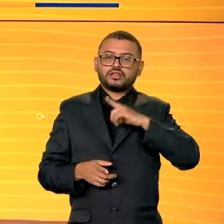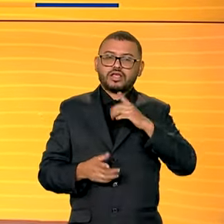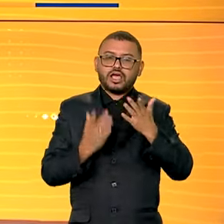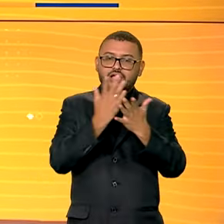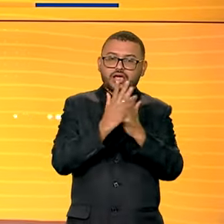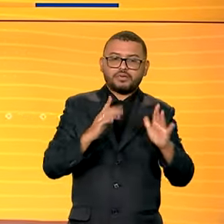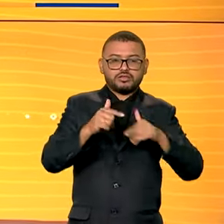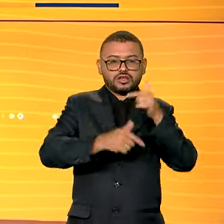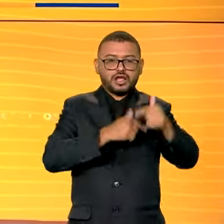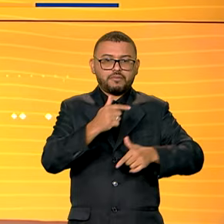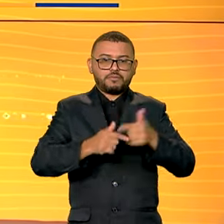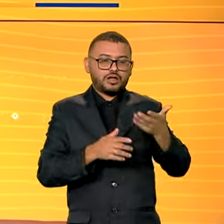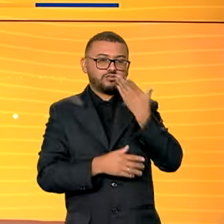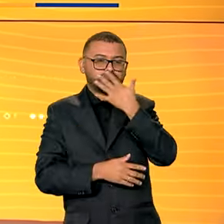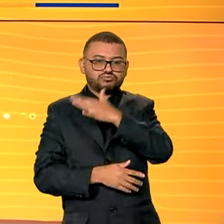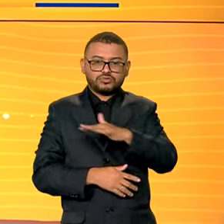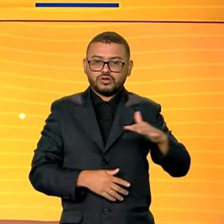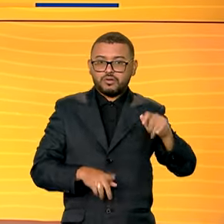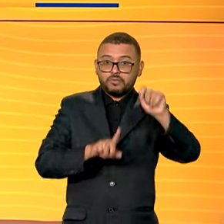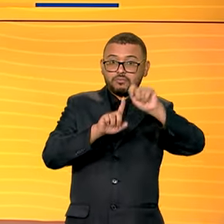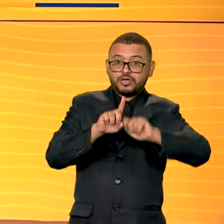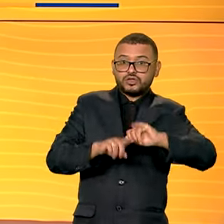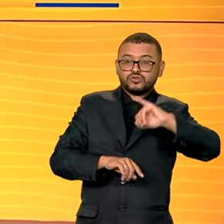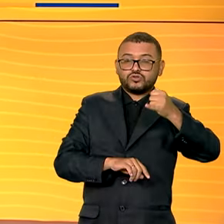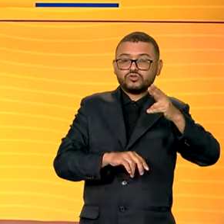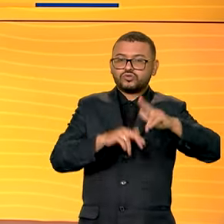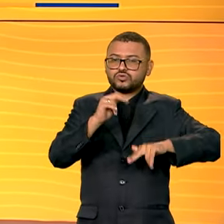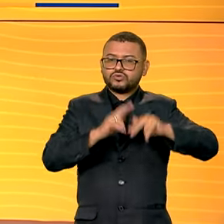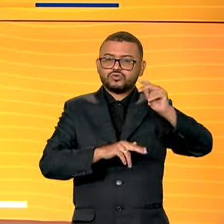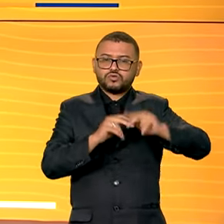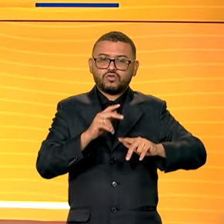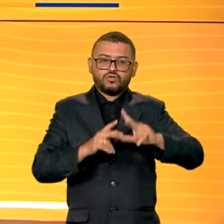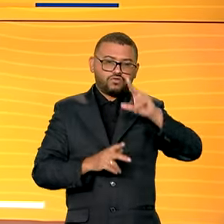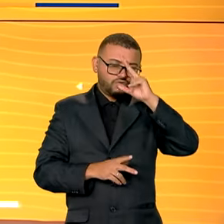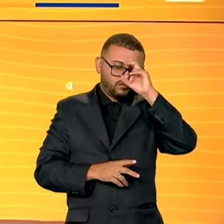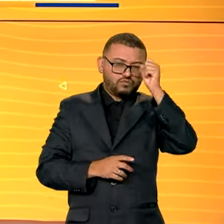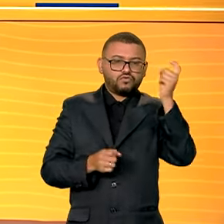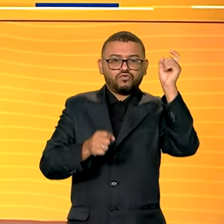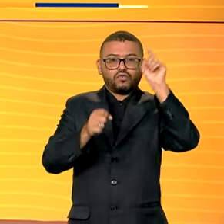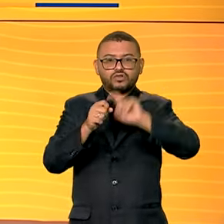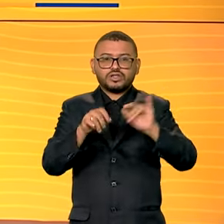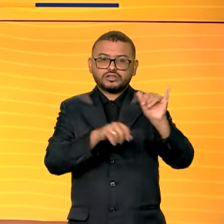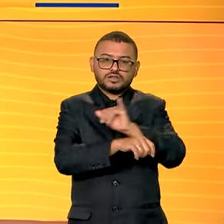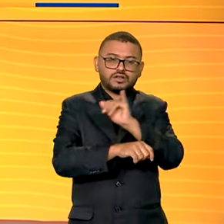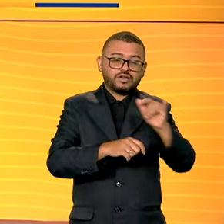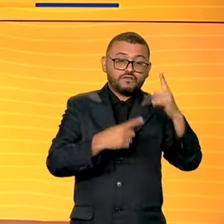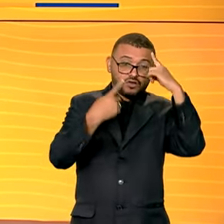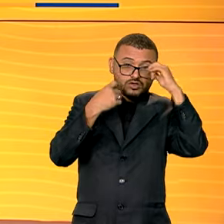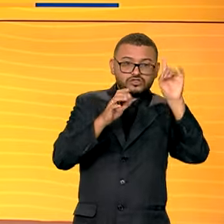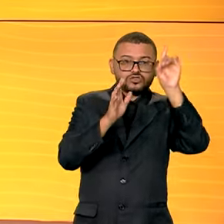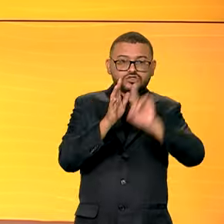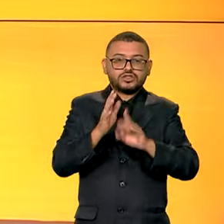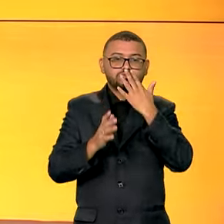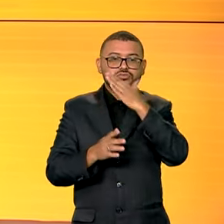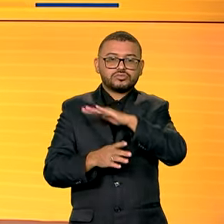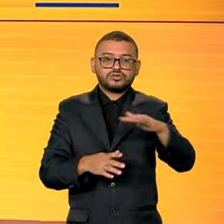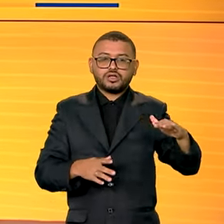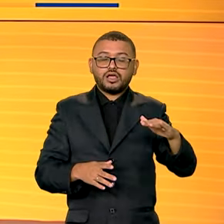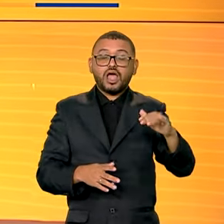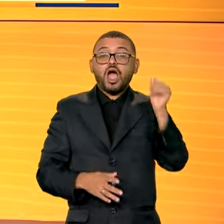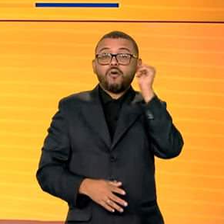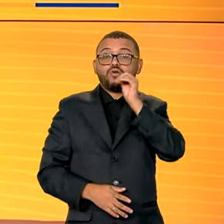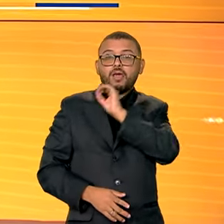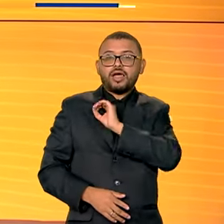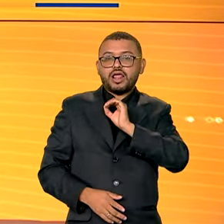Trabalho Infantil, mês de junho, é dedicado a reforçar ações contra a violação de direitos de crianças e adolescentes.